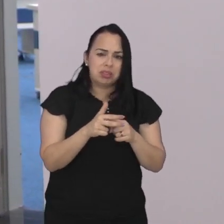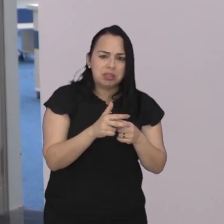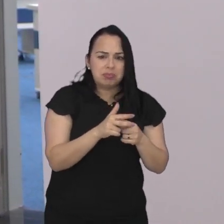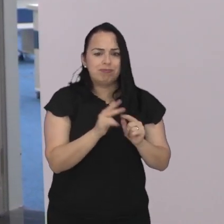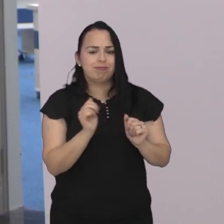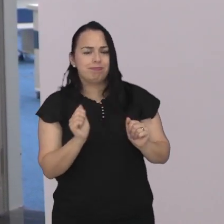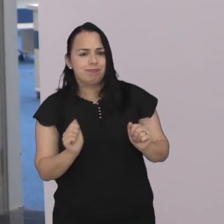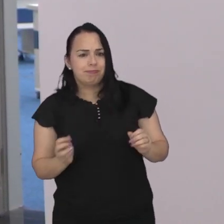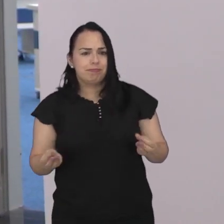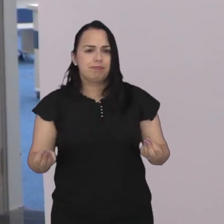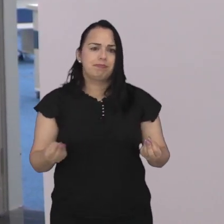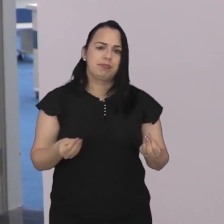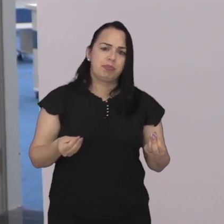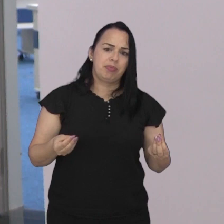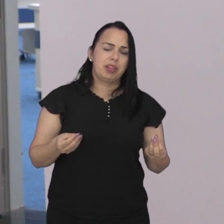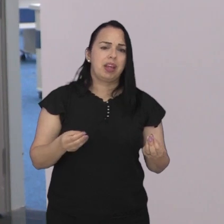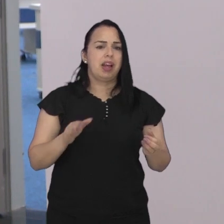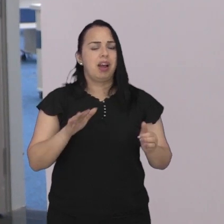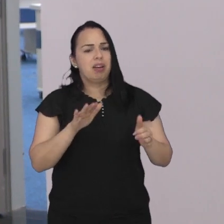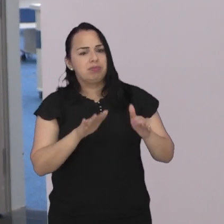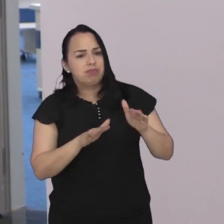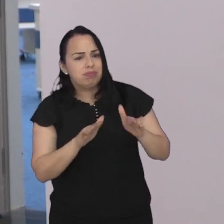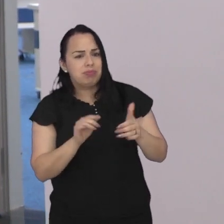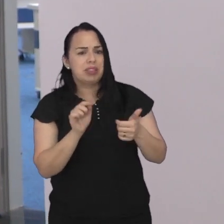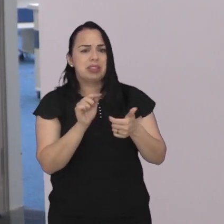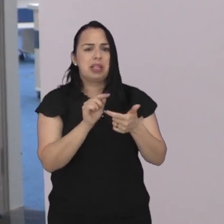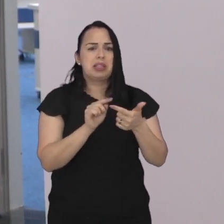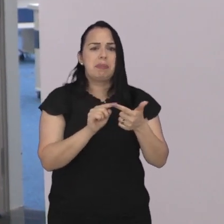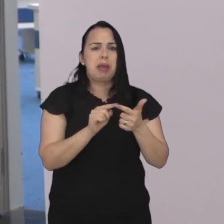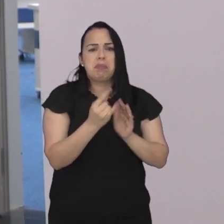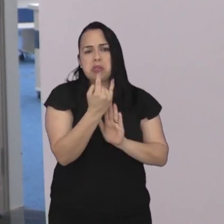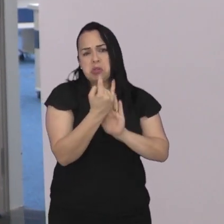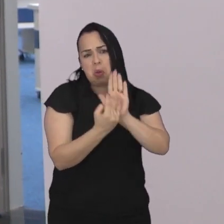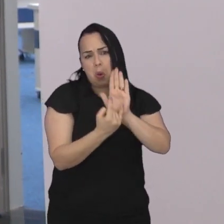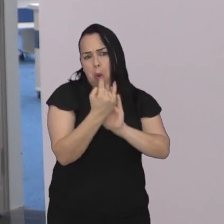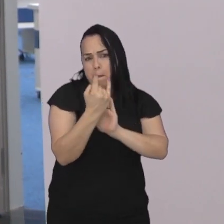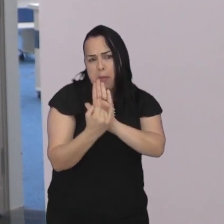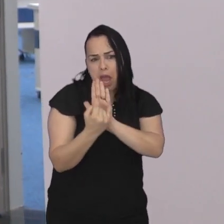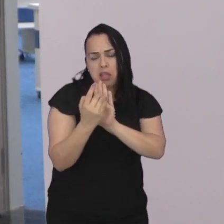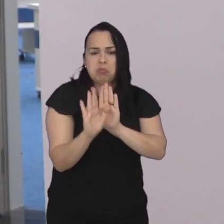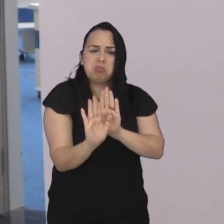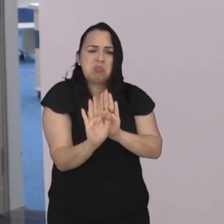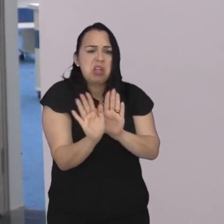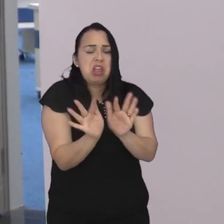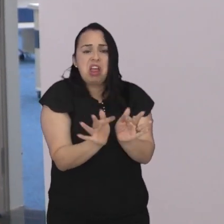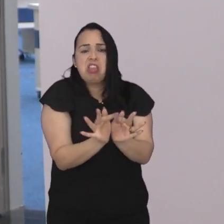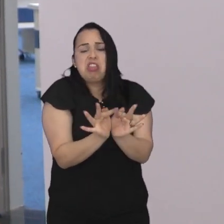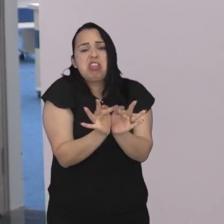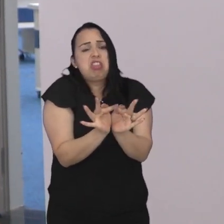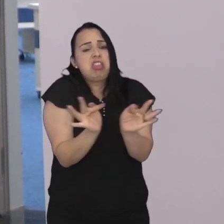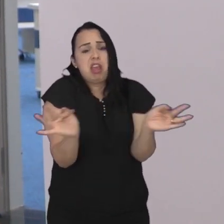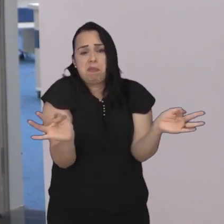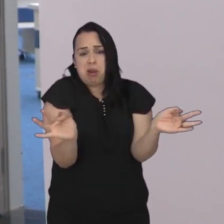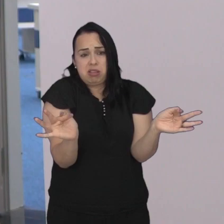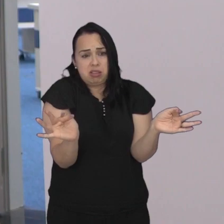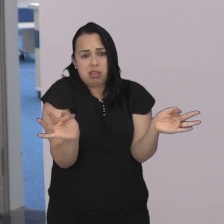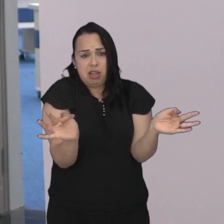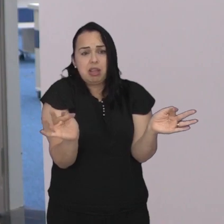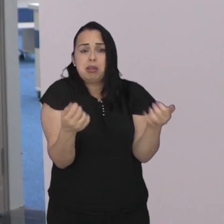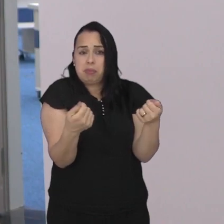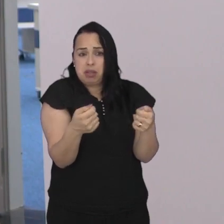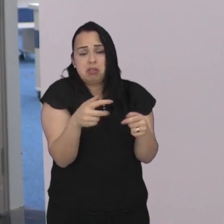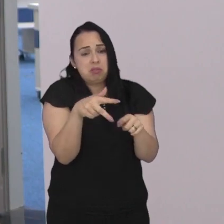de unidades que é da Prefeitura, questão de hábitos, umas coisas, vamos dizer assim, mais